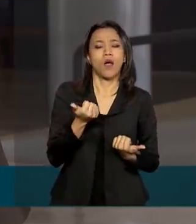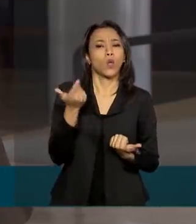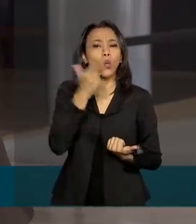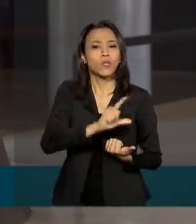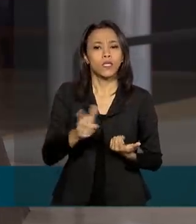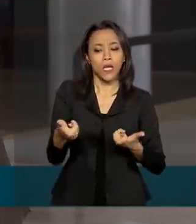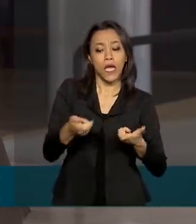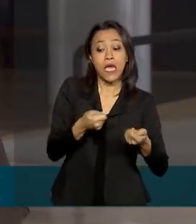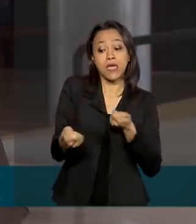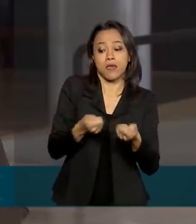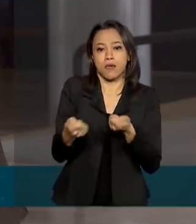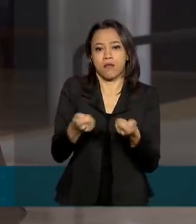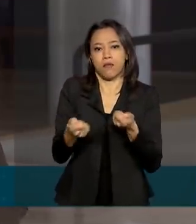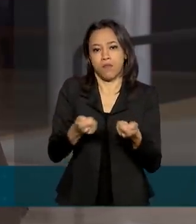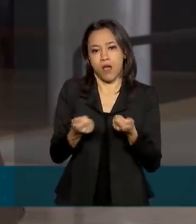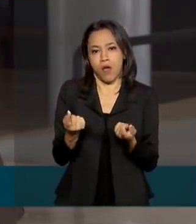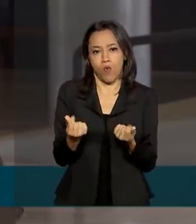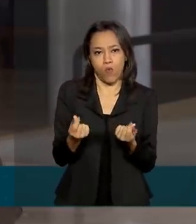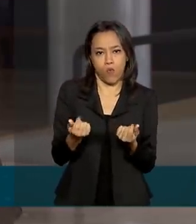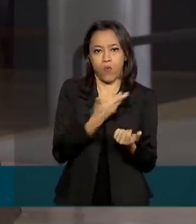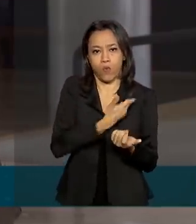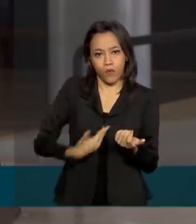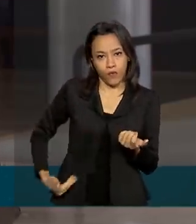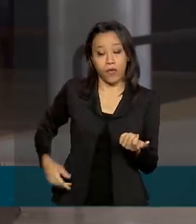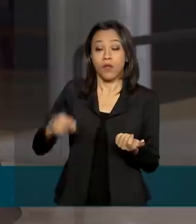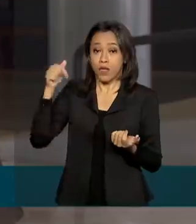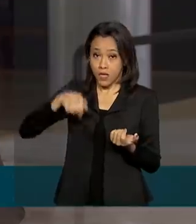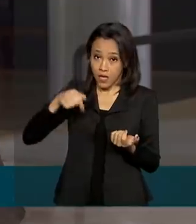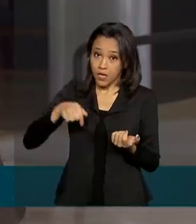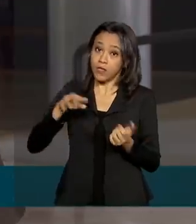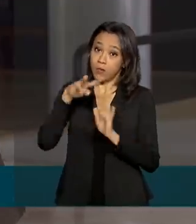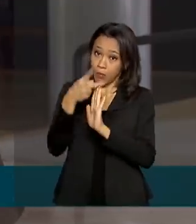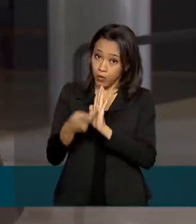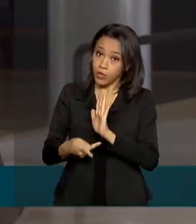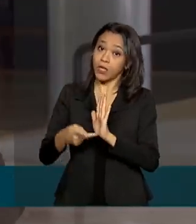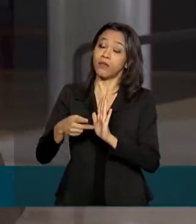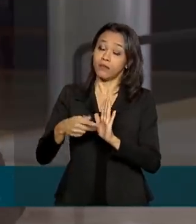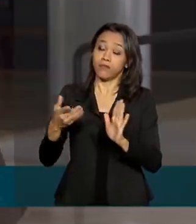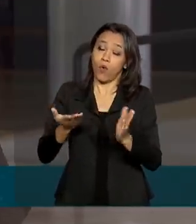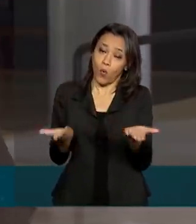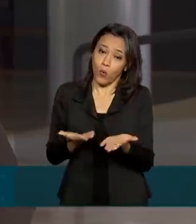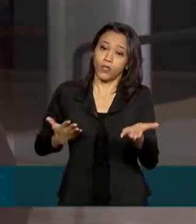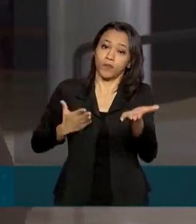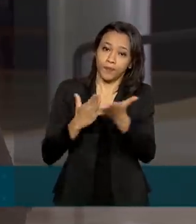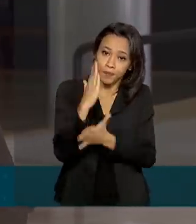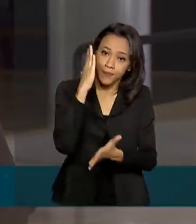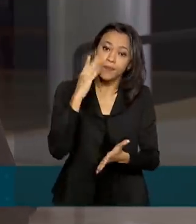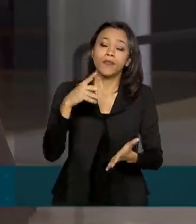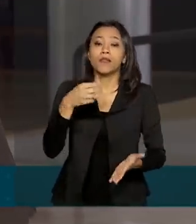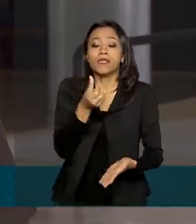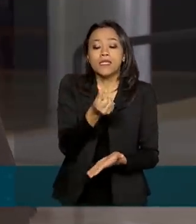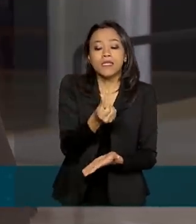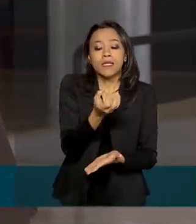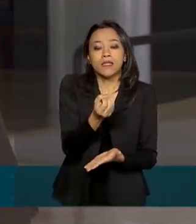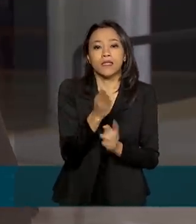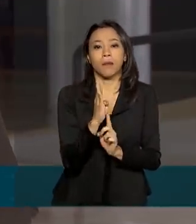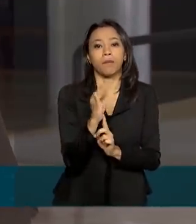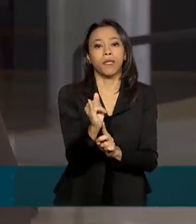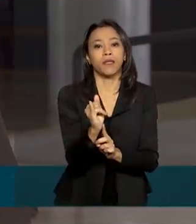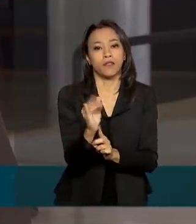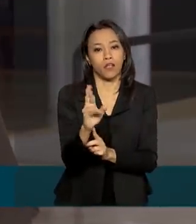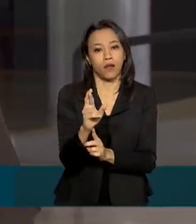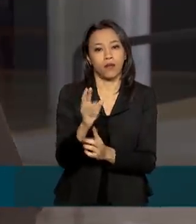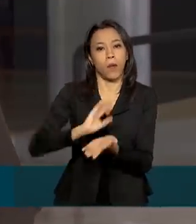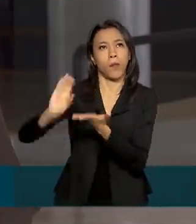contas. A expectativa aqui no Planalto é que esse projeto seja sancionado ainda hoje e ele destina R 60 bilhões para